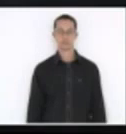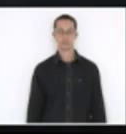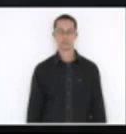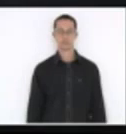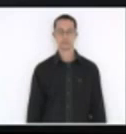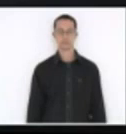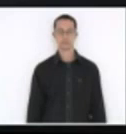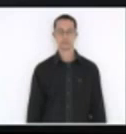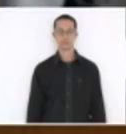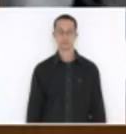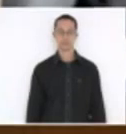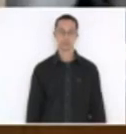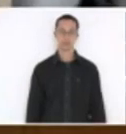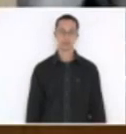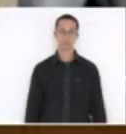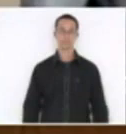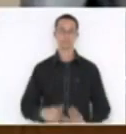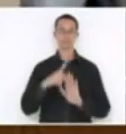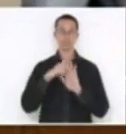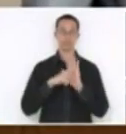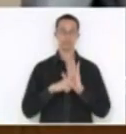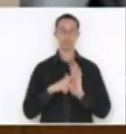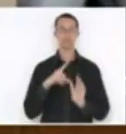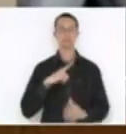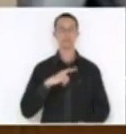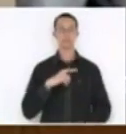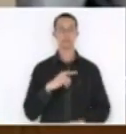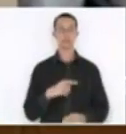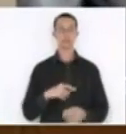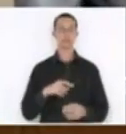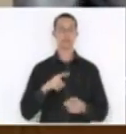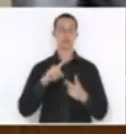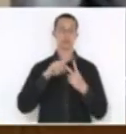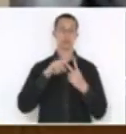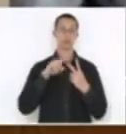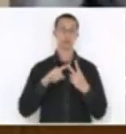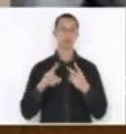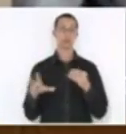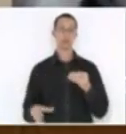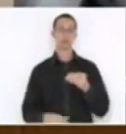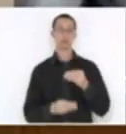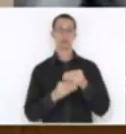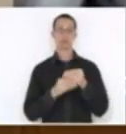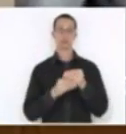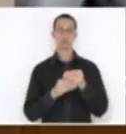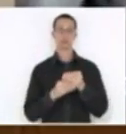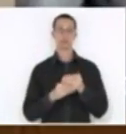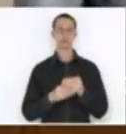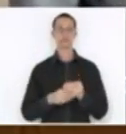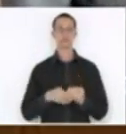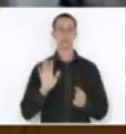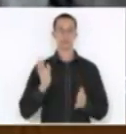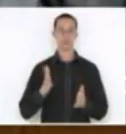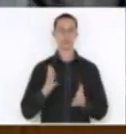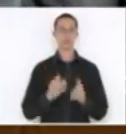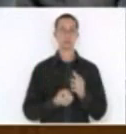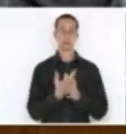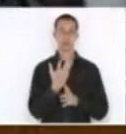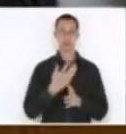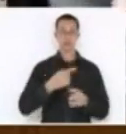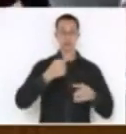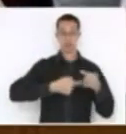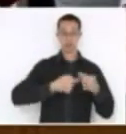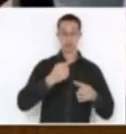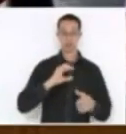O projeto tem duas emendas que foram construídas na Comissão de Constituição e Justiça, que foram